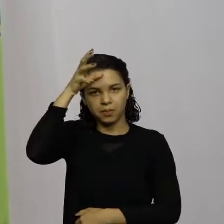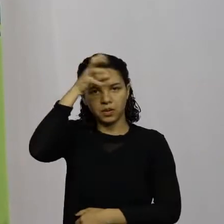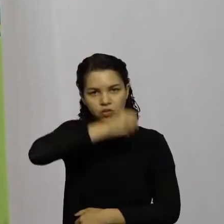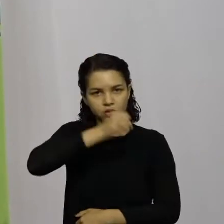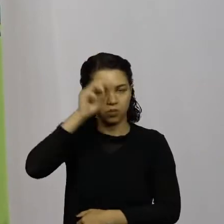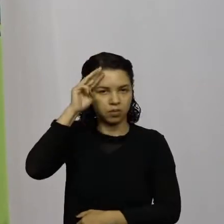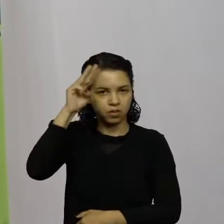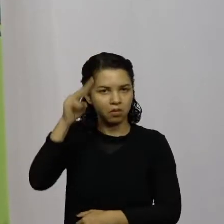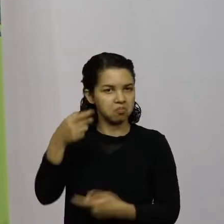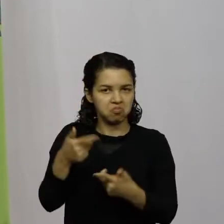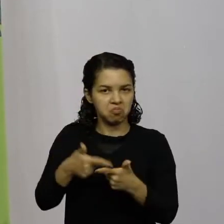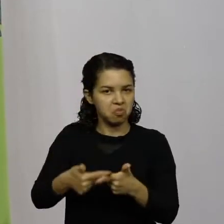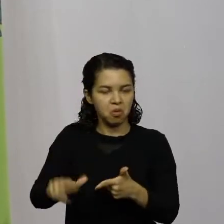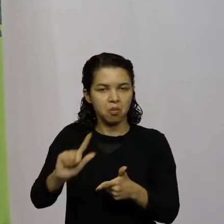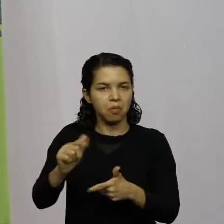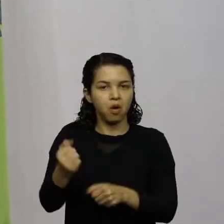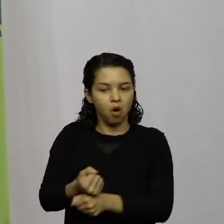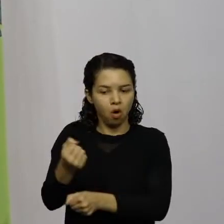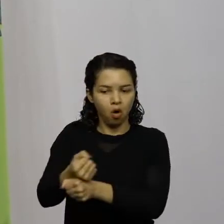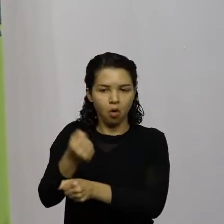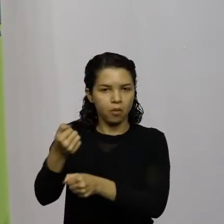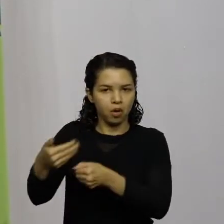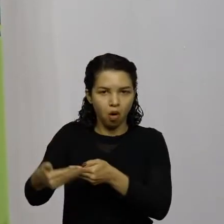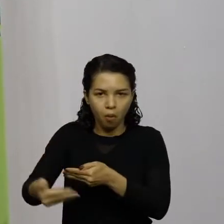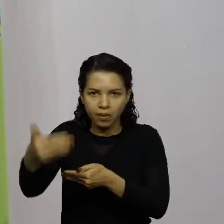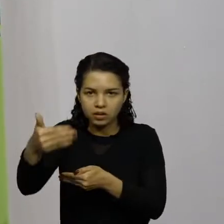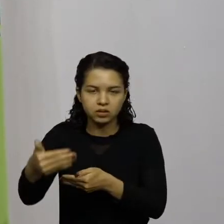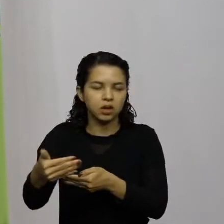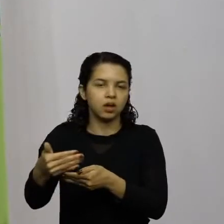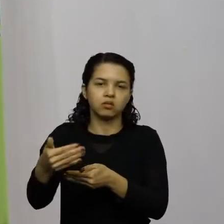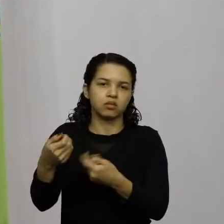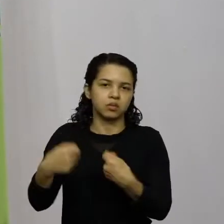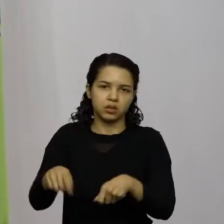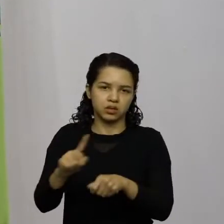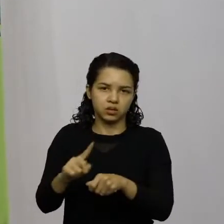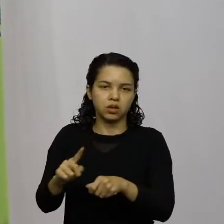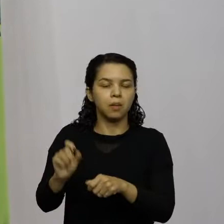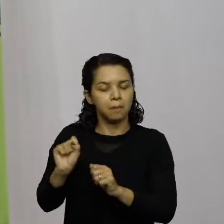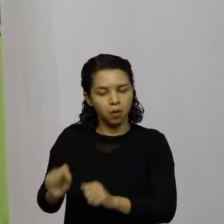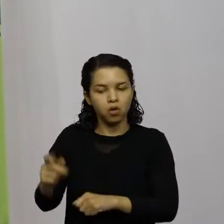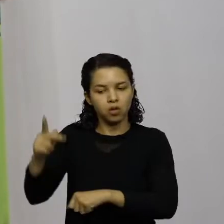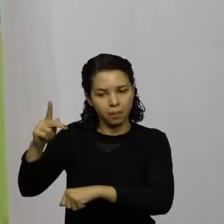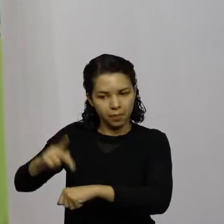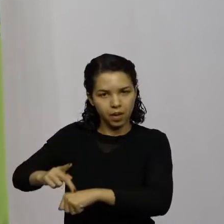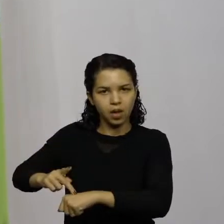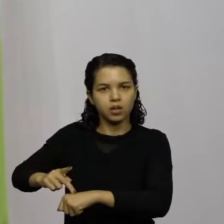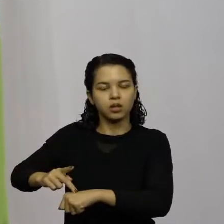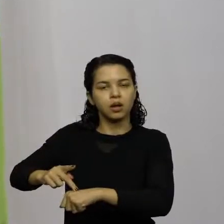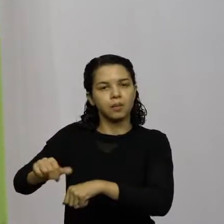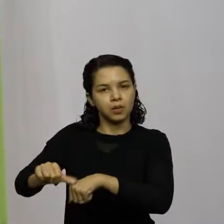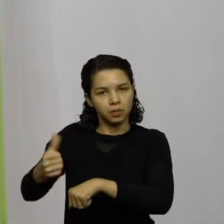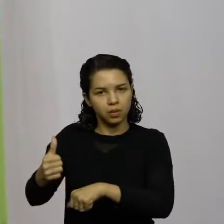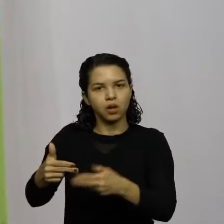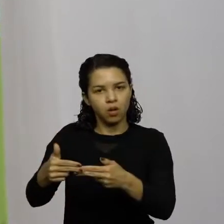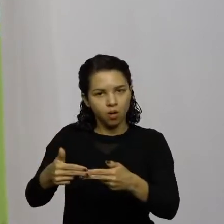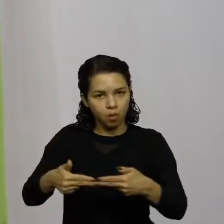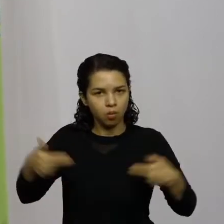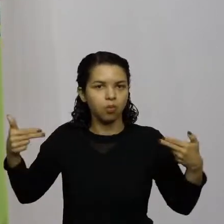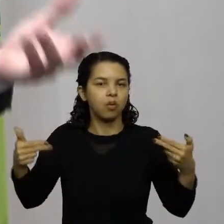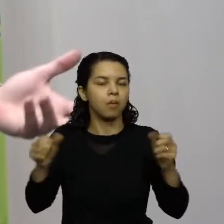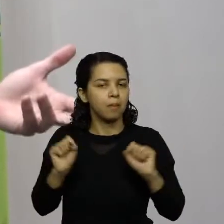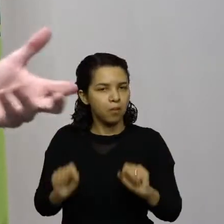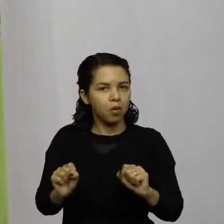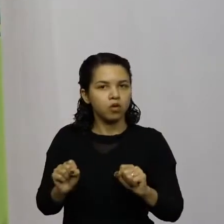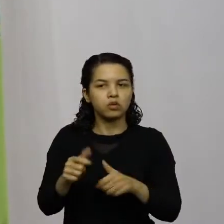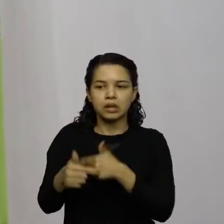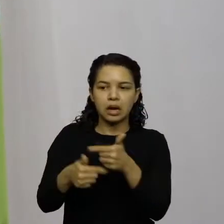tem problema você não começar uma obra depois de fazer a inauguração da pedra fundamental você pode fazer a inauguração da pedra fundamental só na ordem de serviço sem ter trabalho